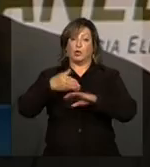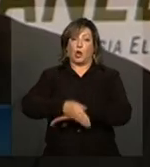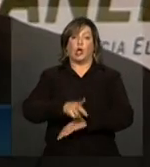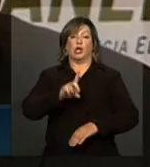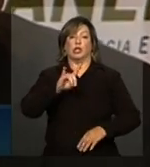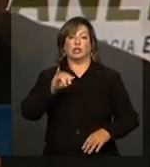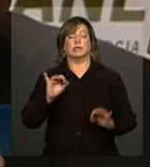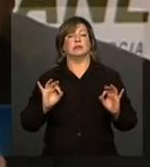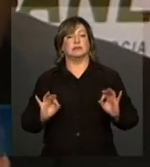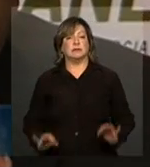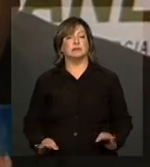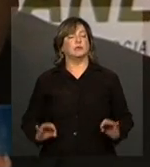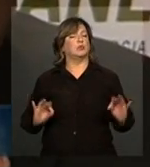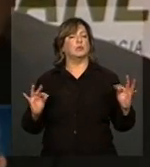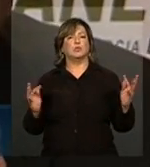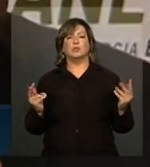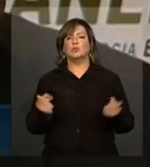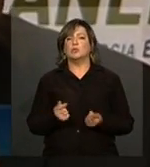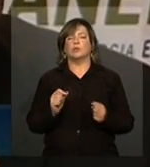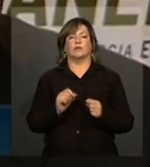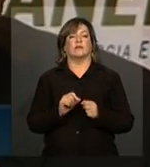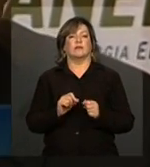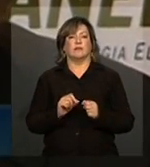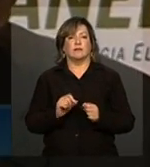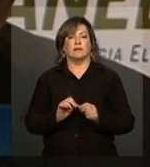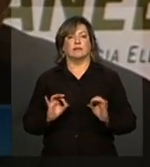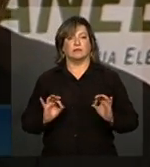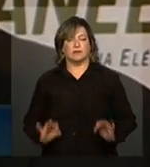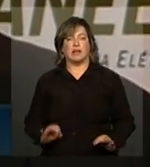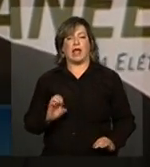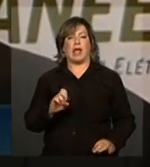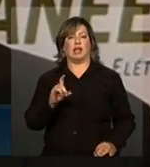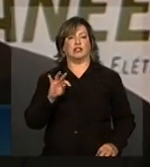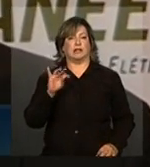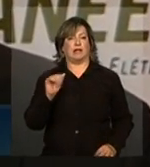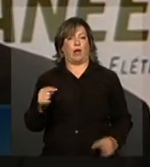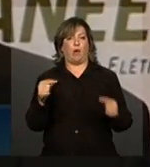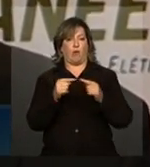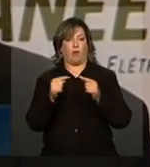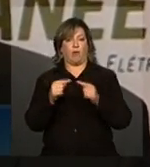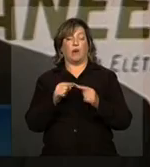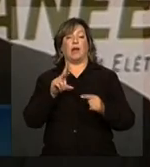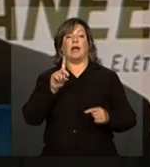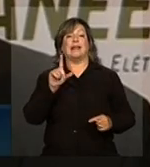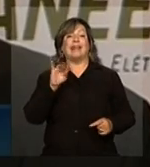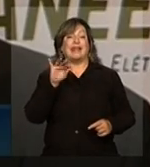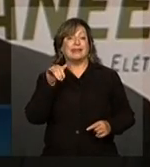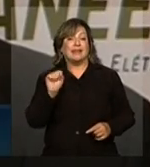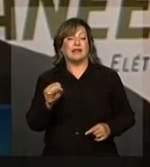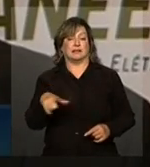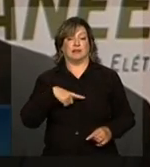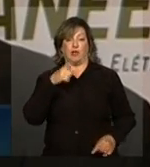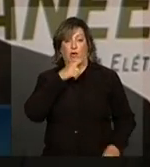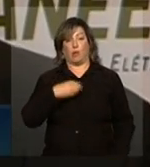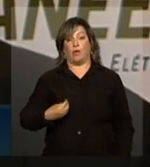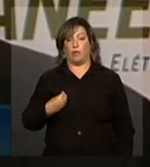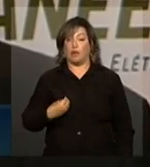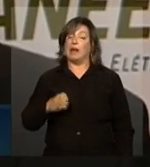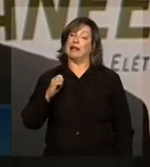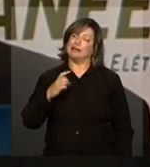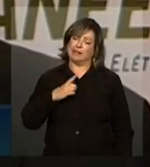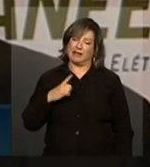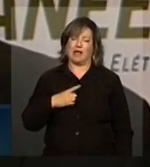foi tudo estabelecido no edital e as datas em que aconteceram, é claro, houve